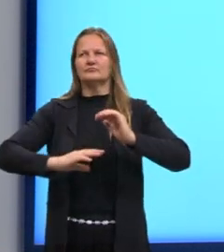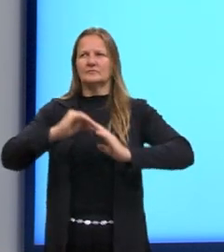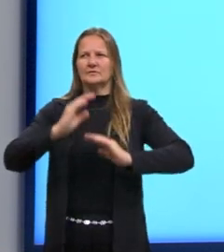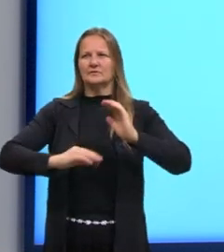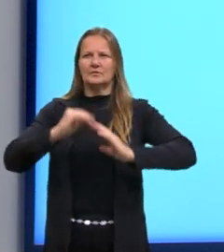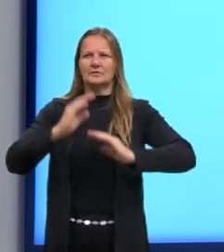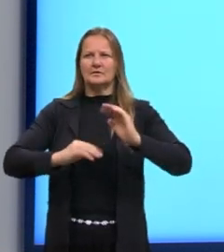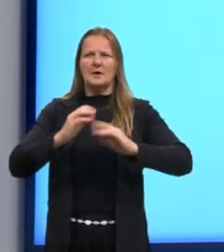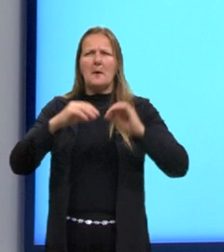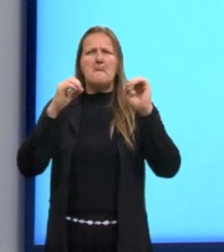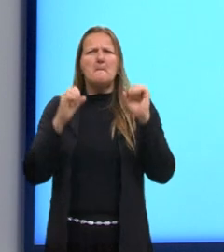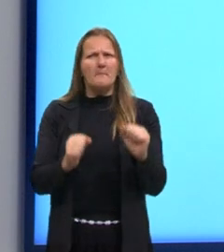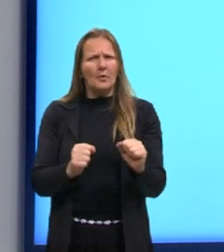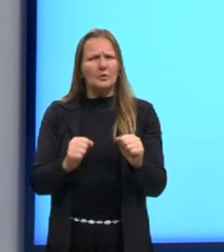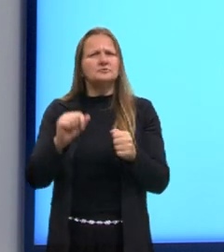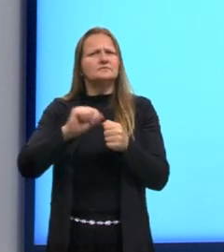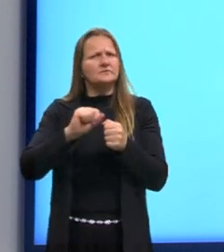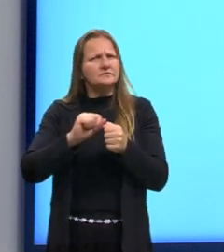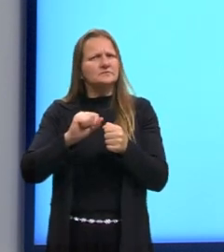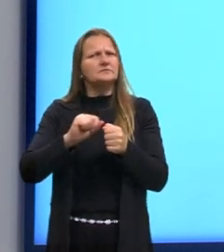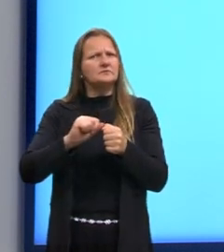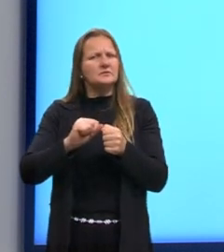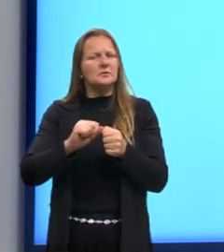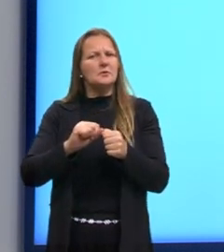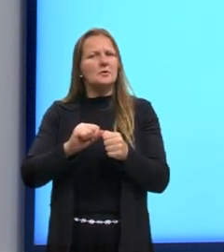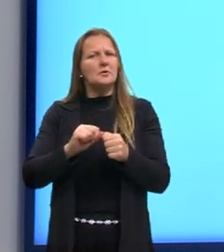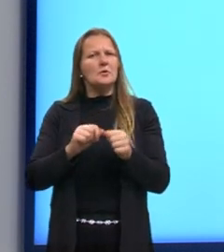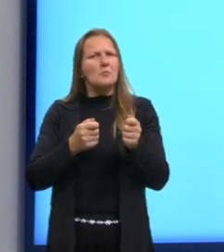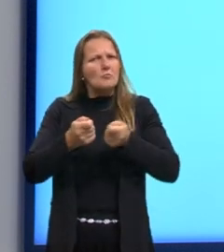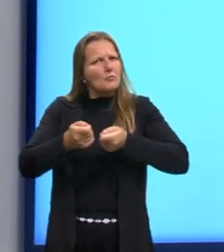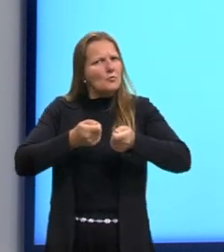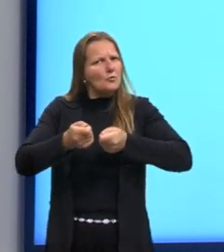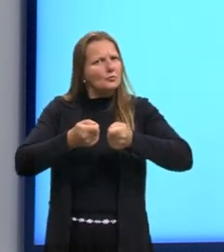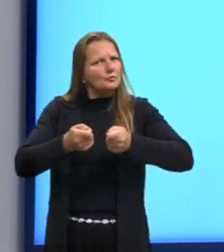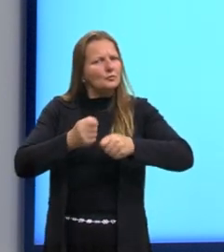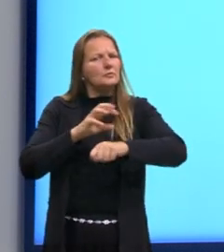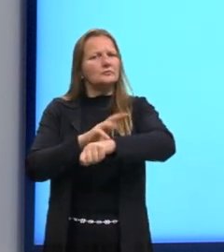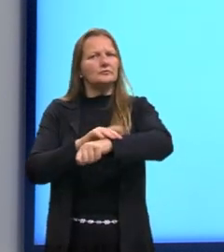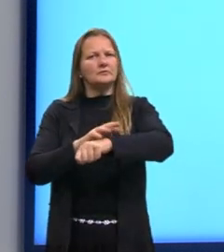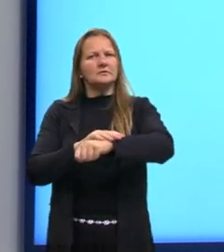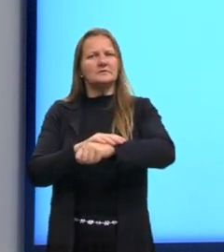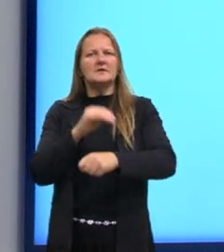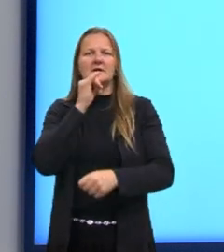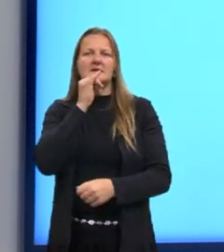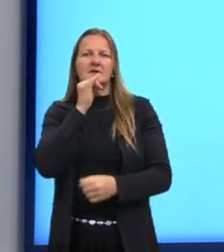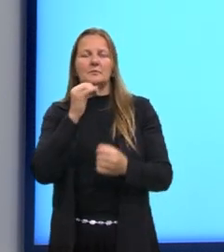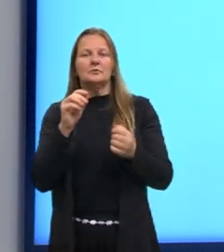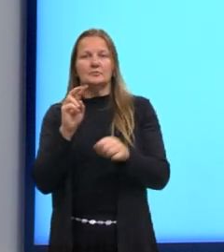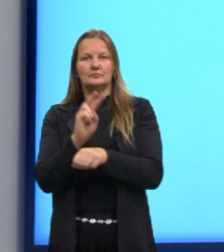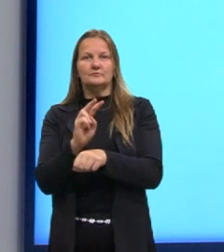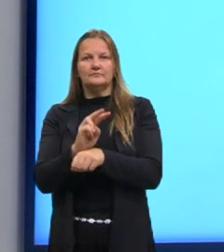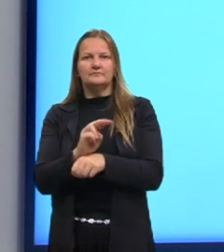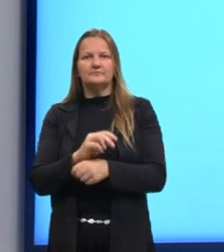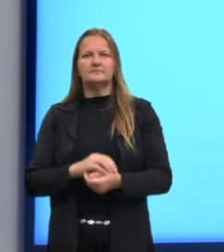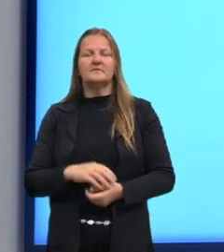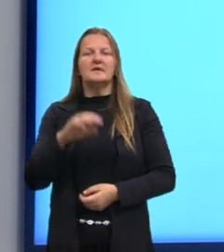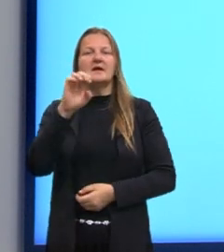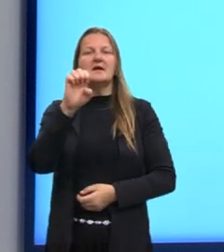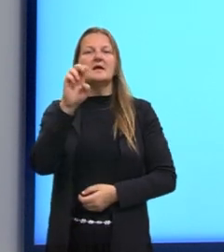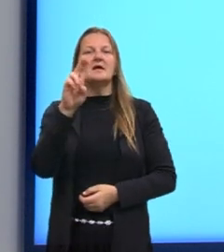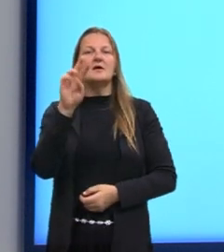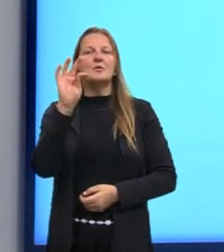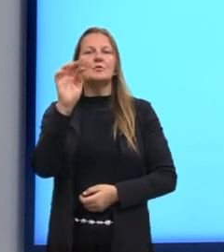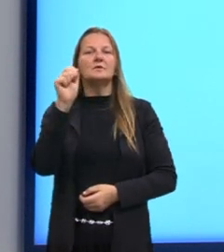podem ser adotadas para o seu controle. tais como a eutanásia de